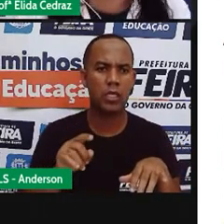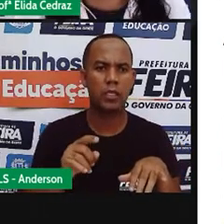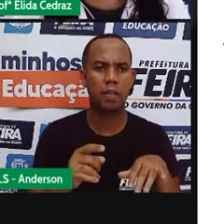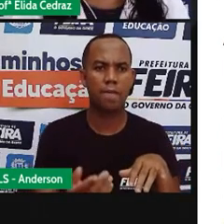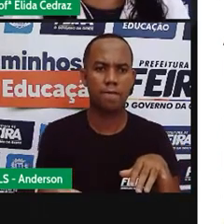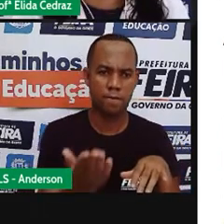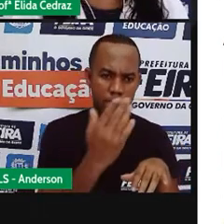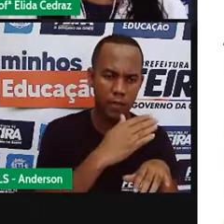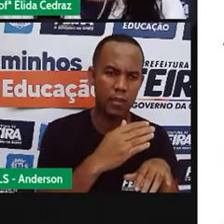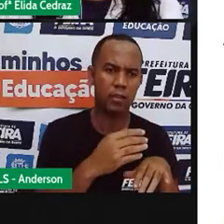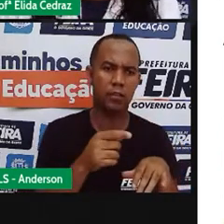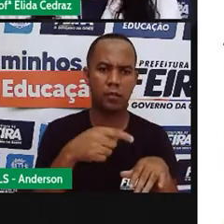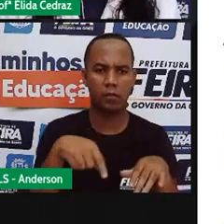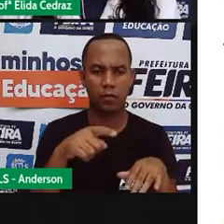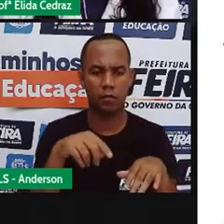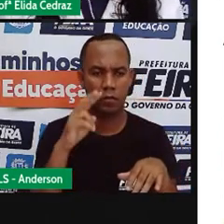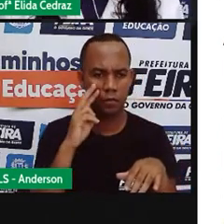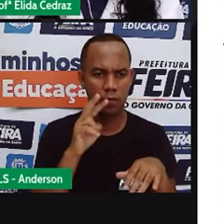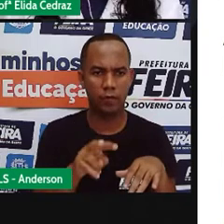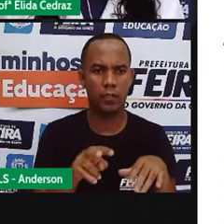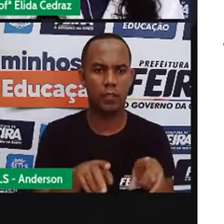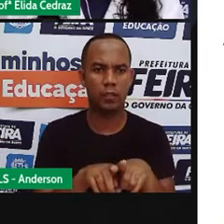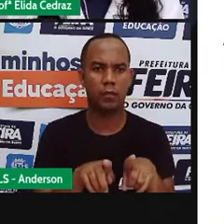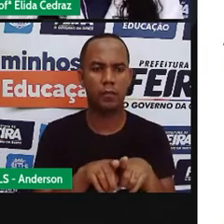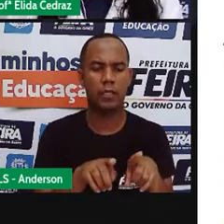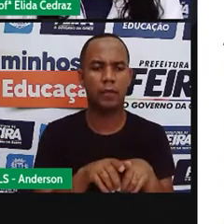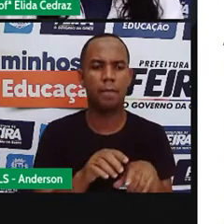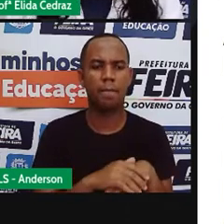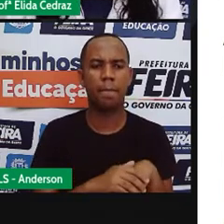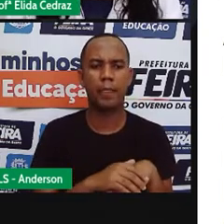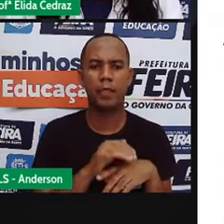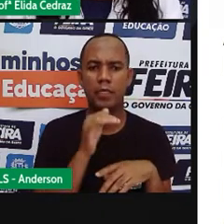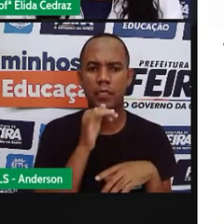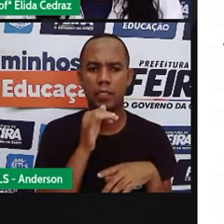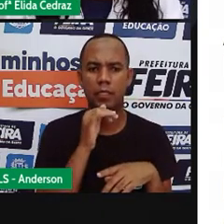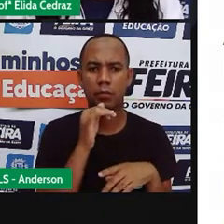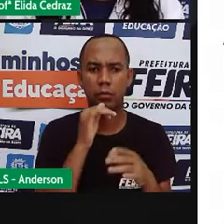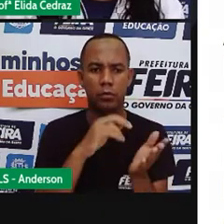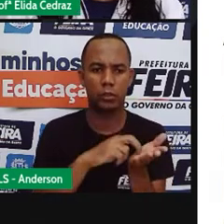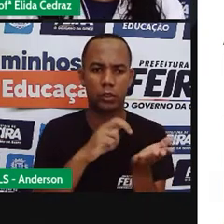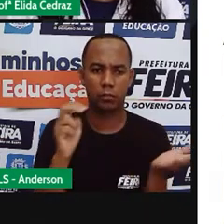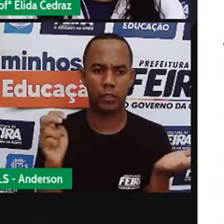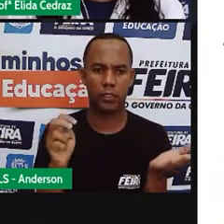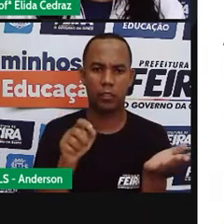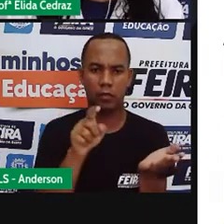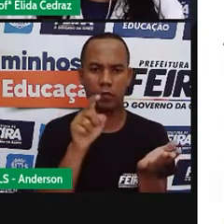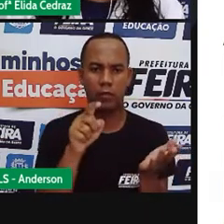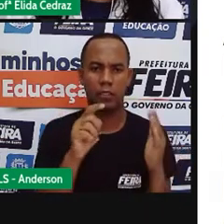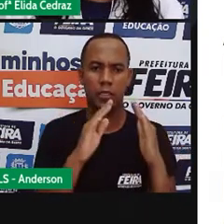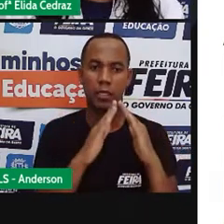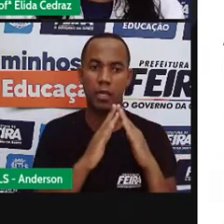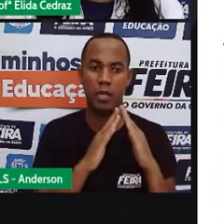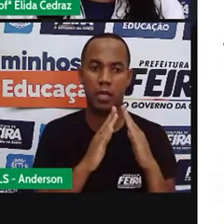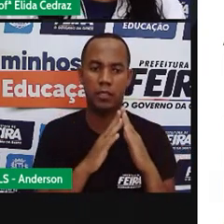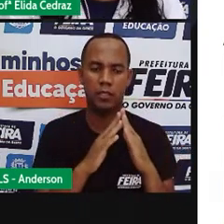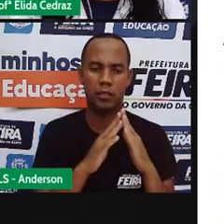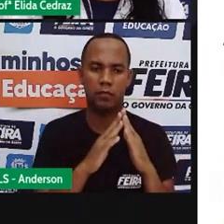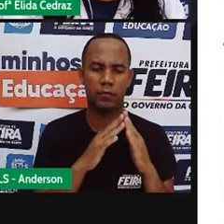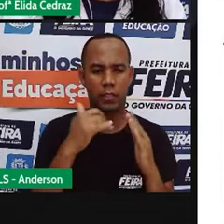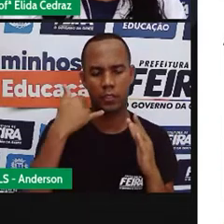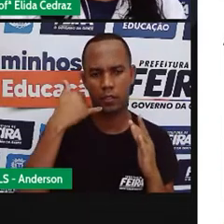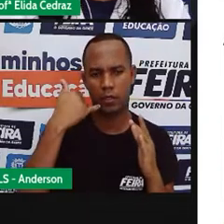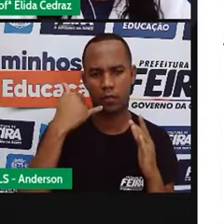até a gente. Por exemplo, você está de manhã em casa, o celular do papai e da mamãe toca,